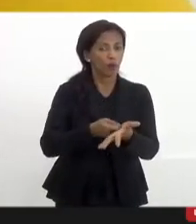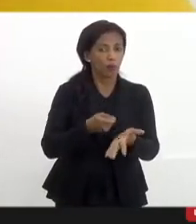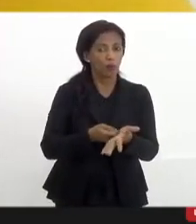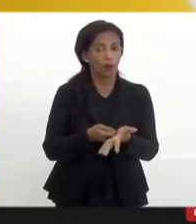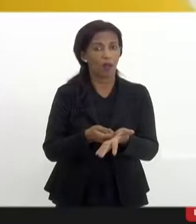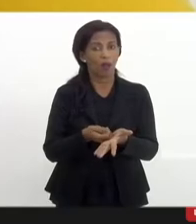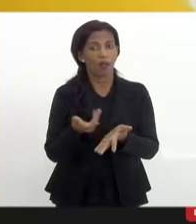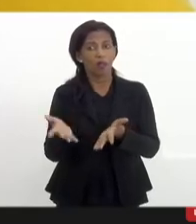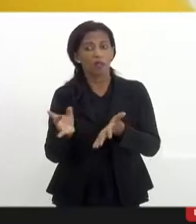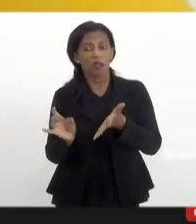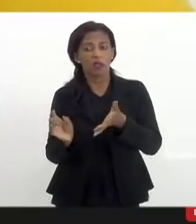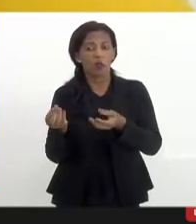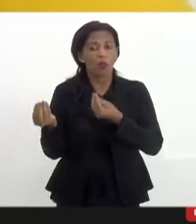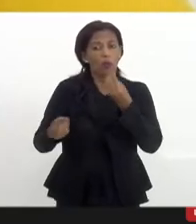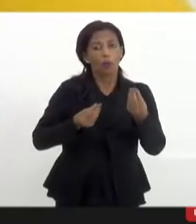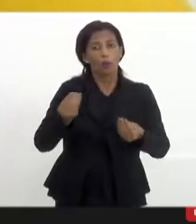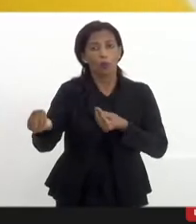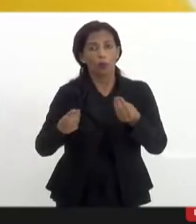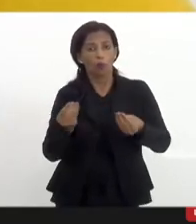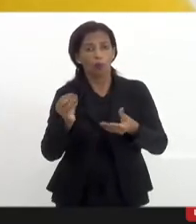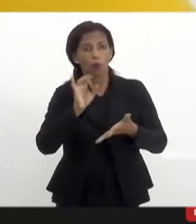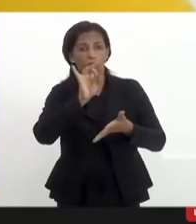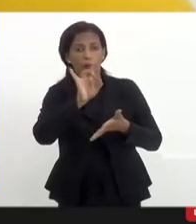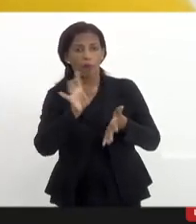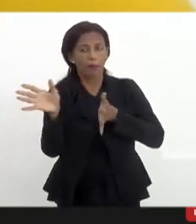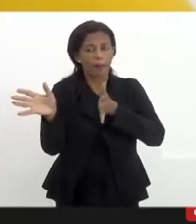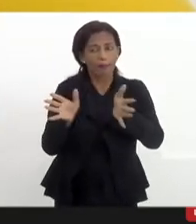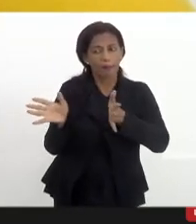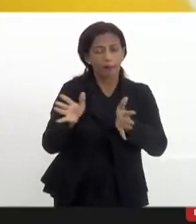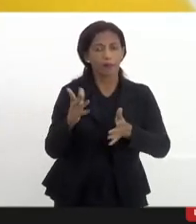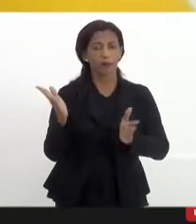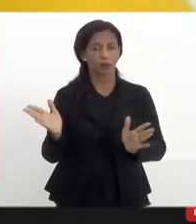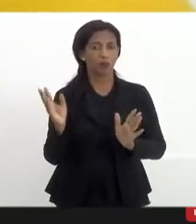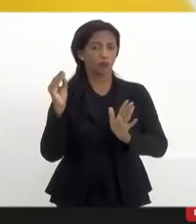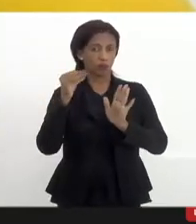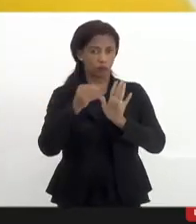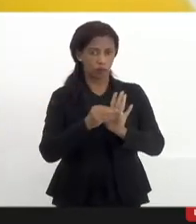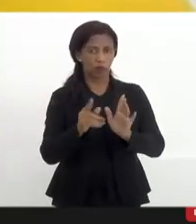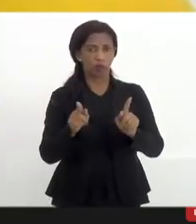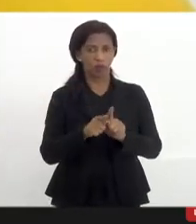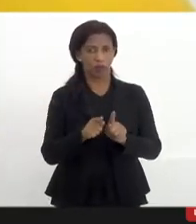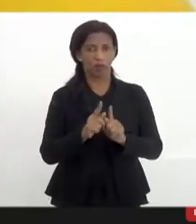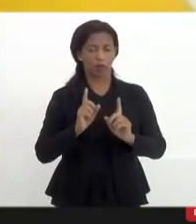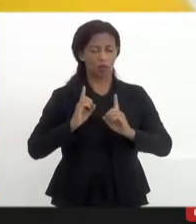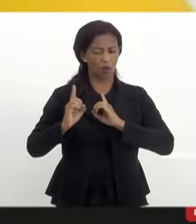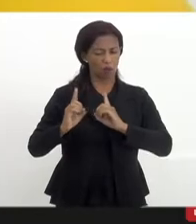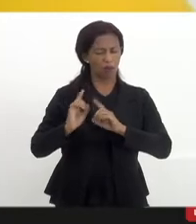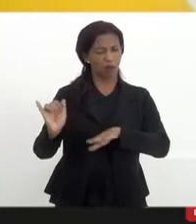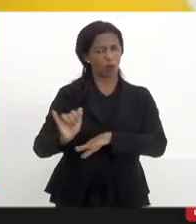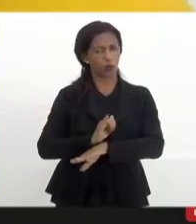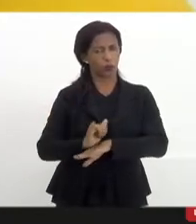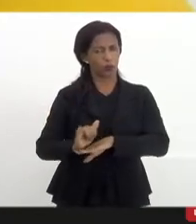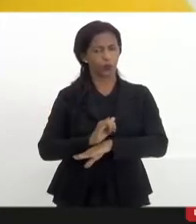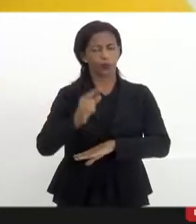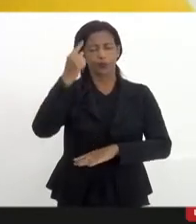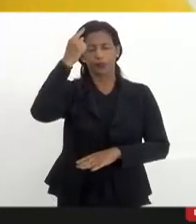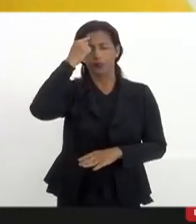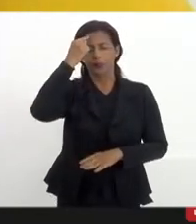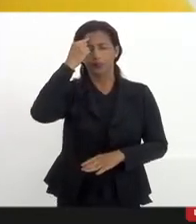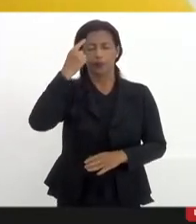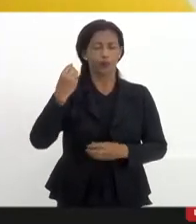alternativas a gente vai cobrar. Então, eu quero já colocar aqui considero que esse é um debate estratégico para a gente pensar